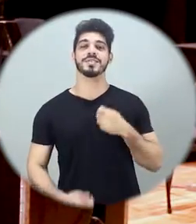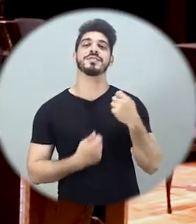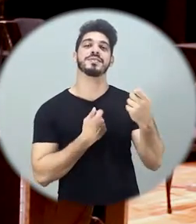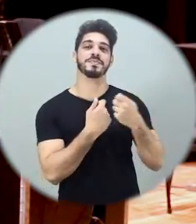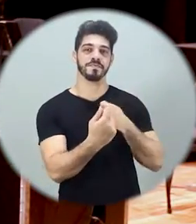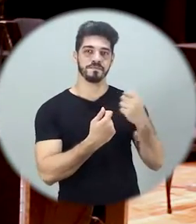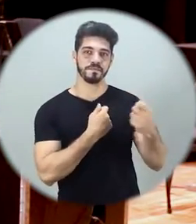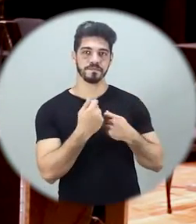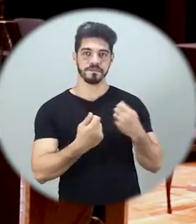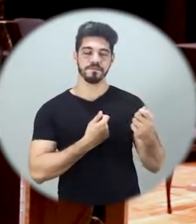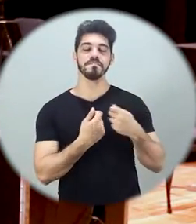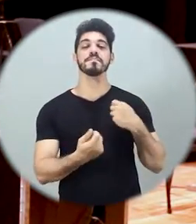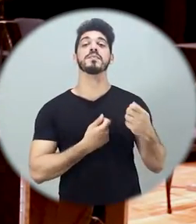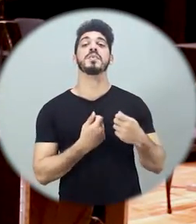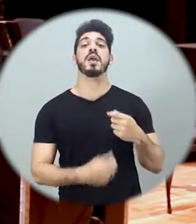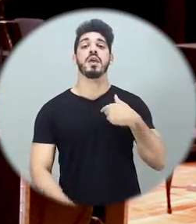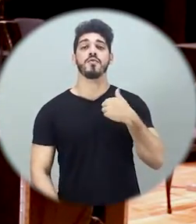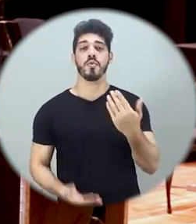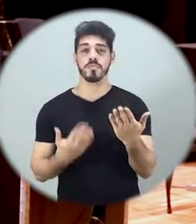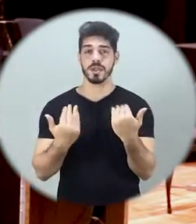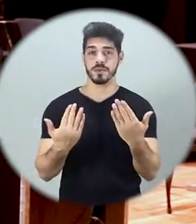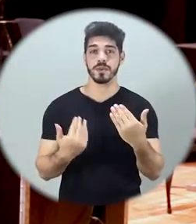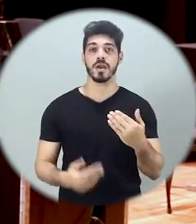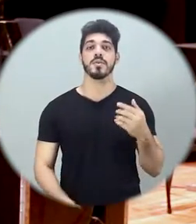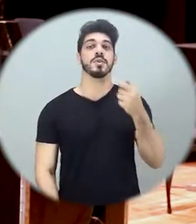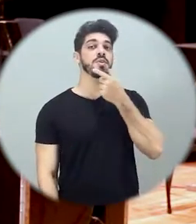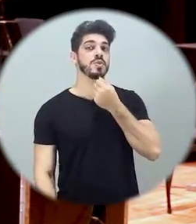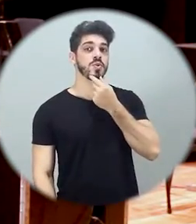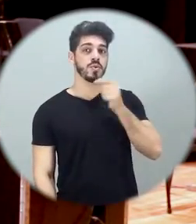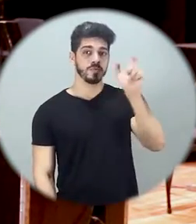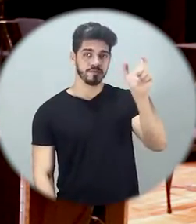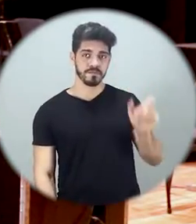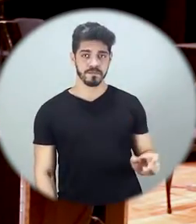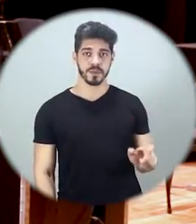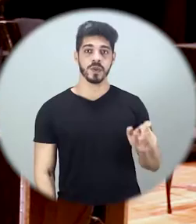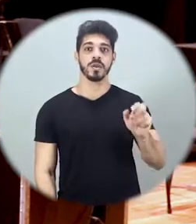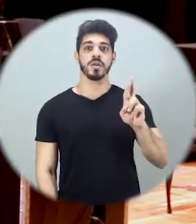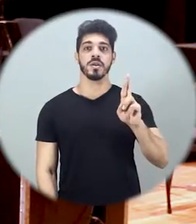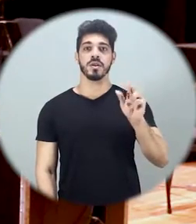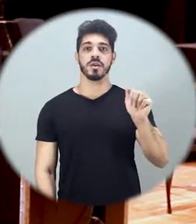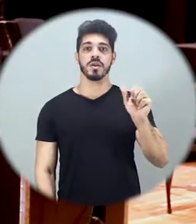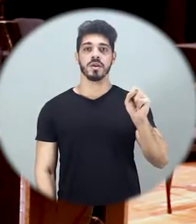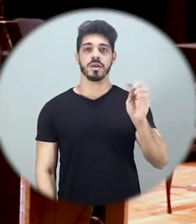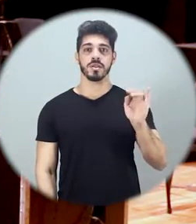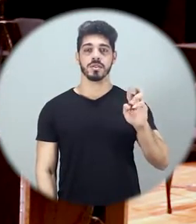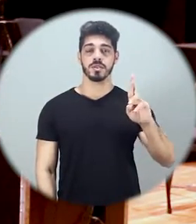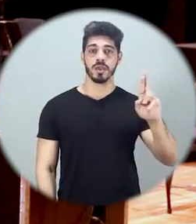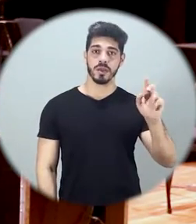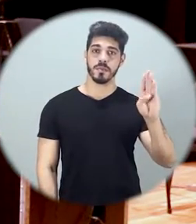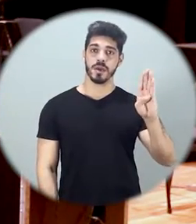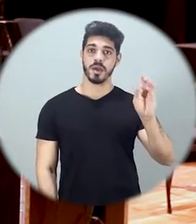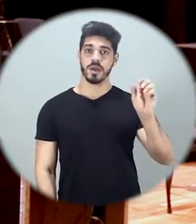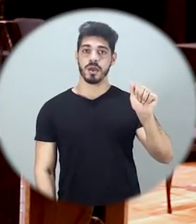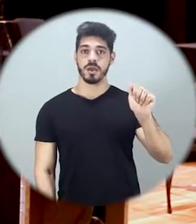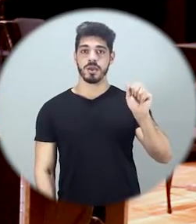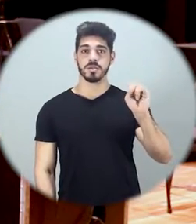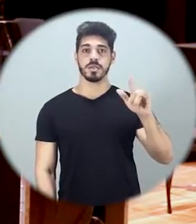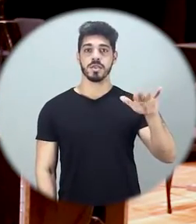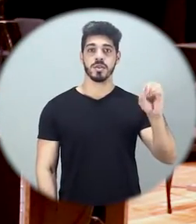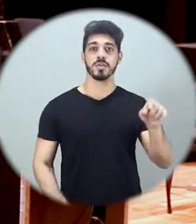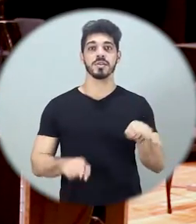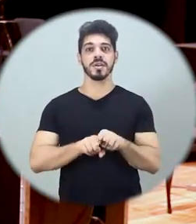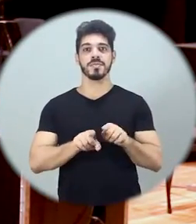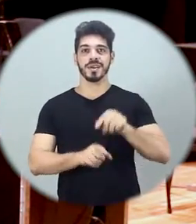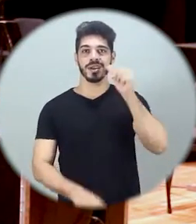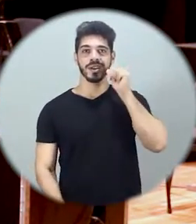do Entrevista FUNESC. Vou bater um papo com o jornalista, poeta e dramaturgo Astier Basílio e com a